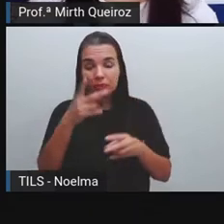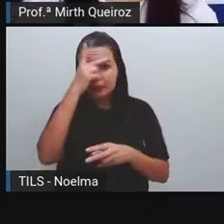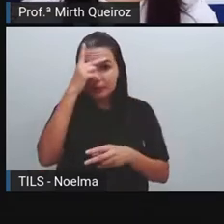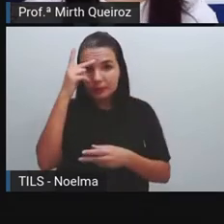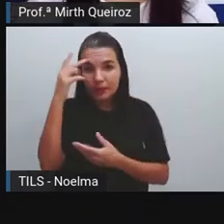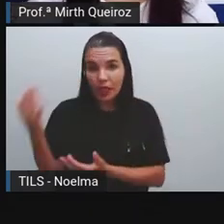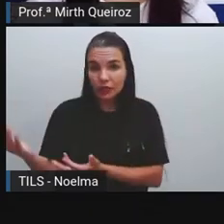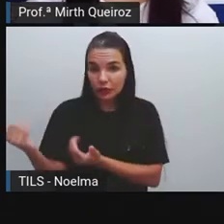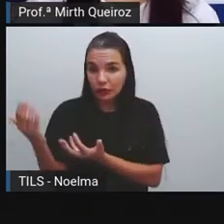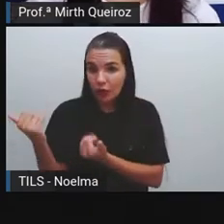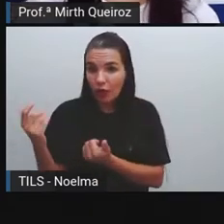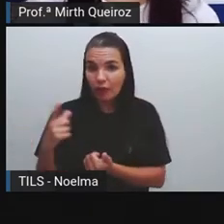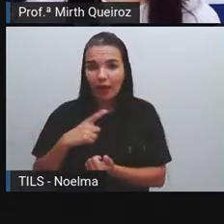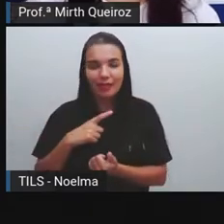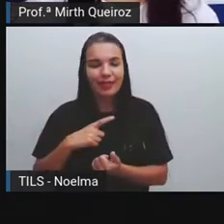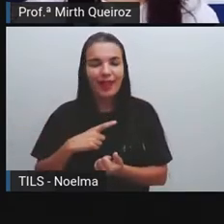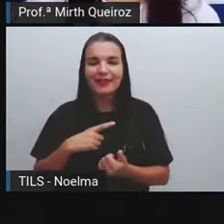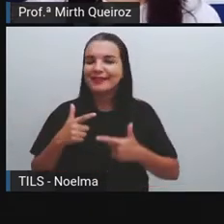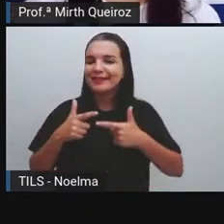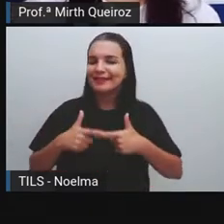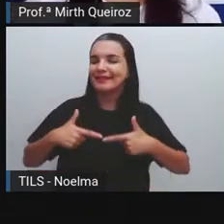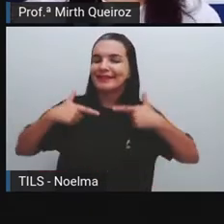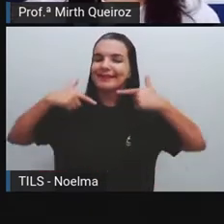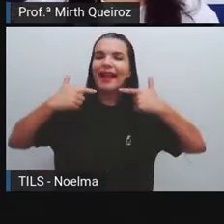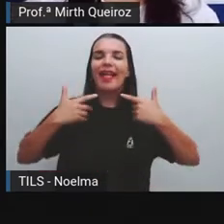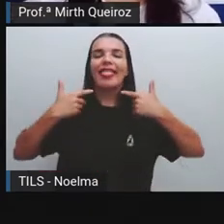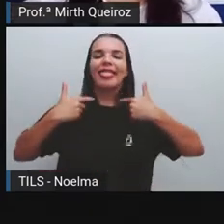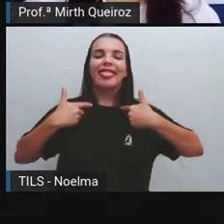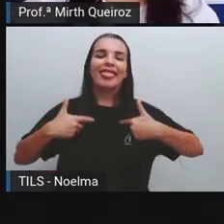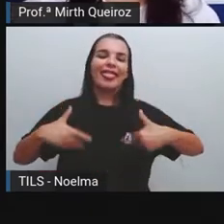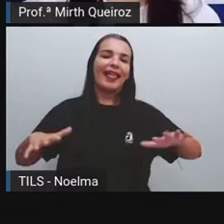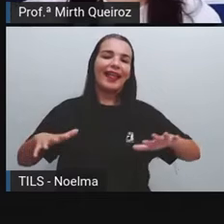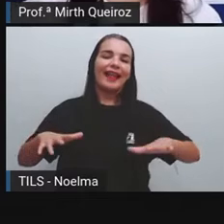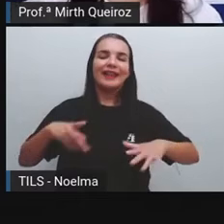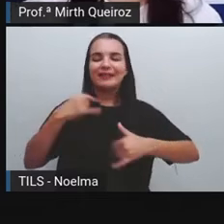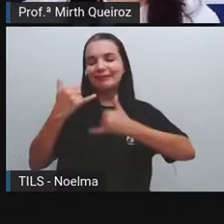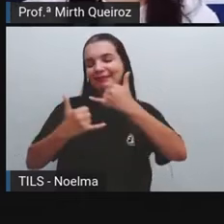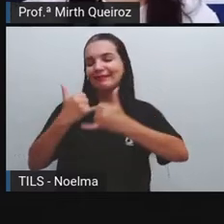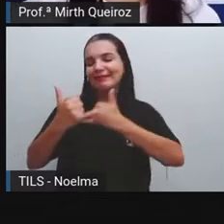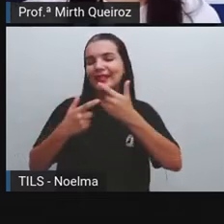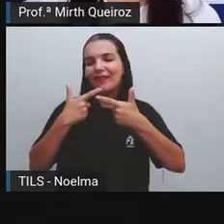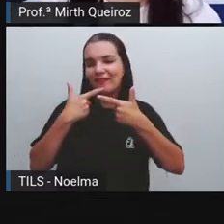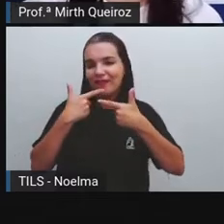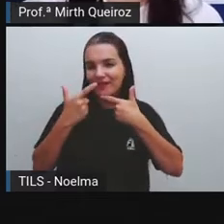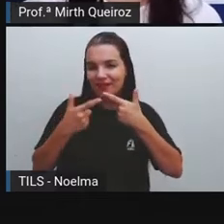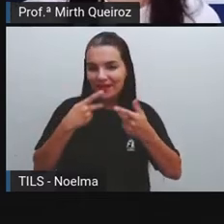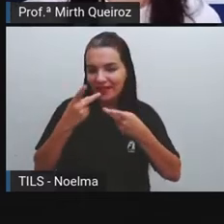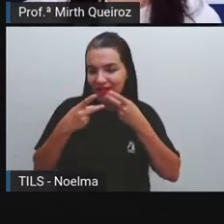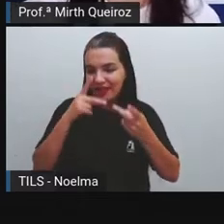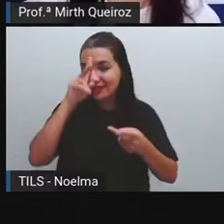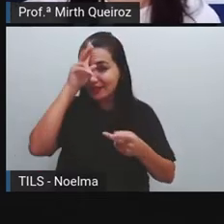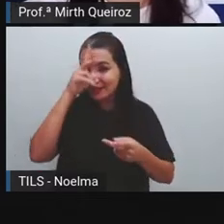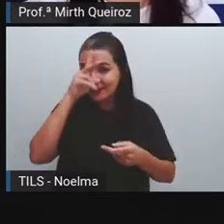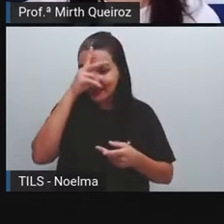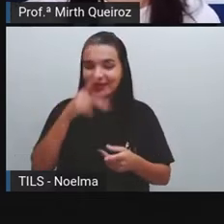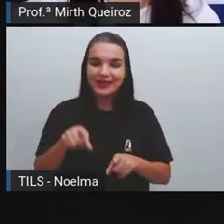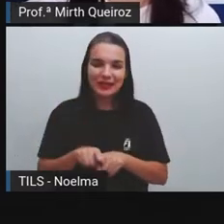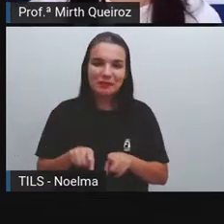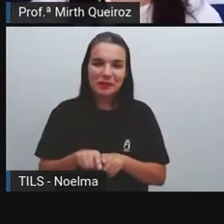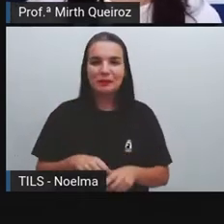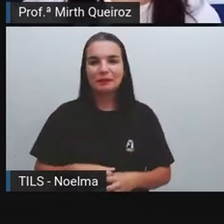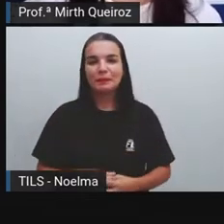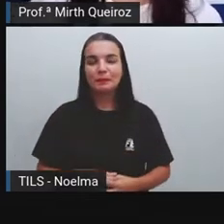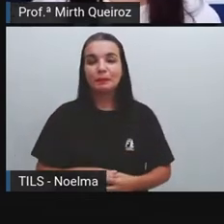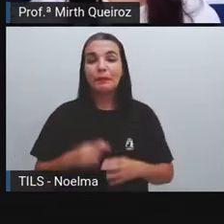são uma maneira desforjada de contar histórias, né? E se divertir ao mesmo tempo.